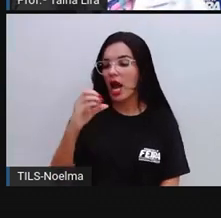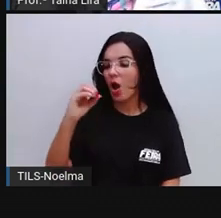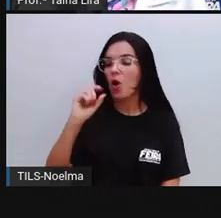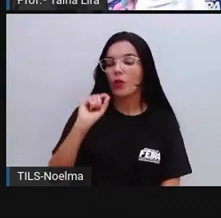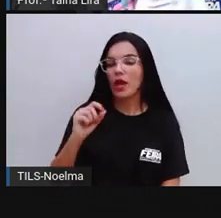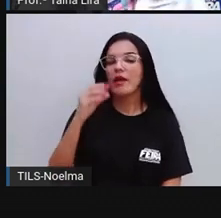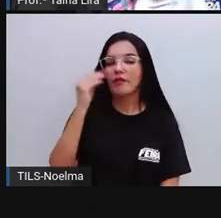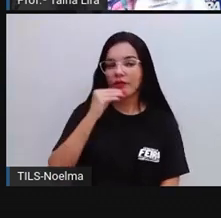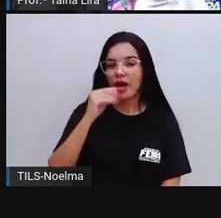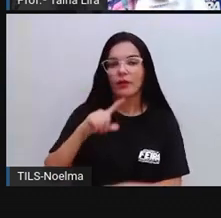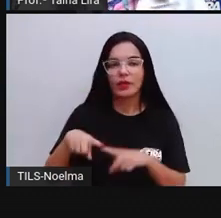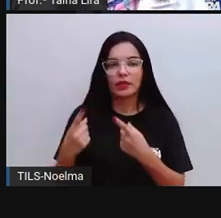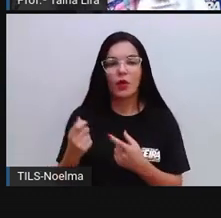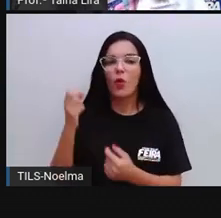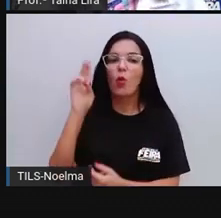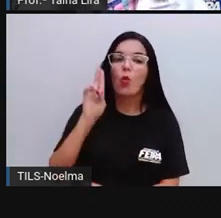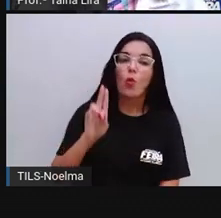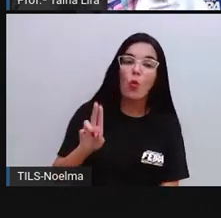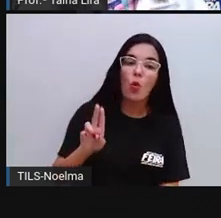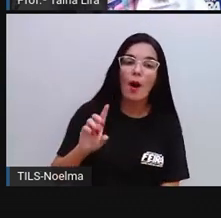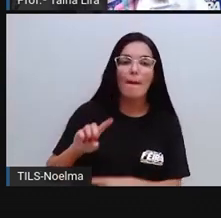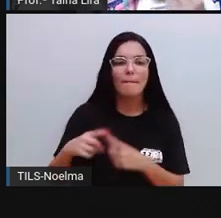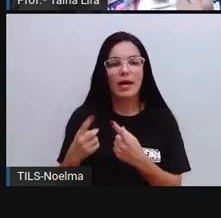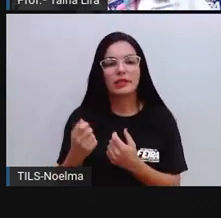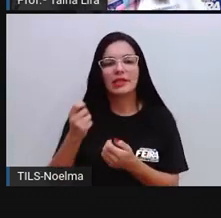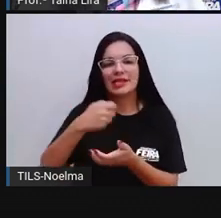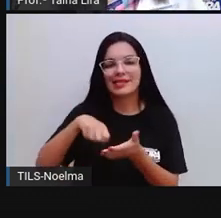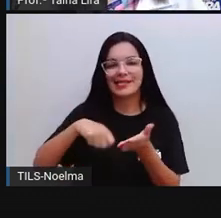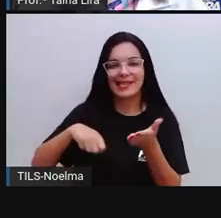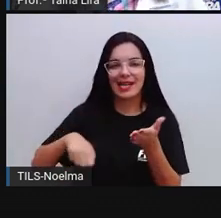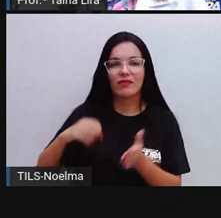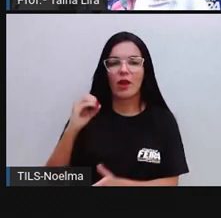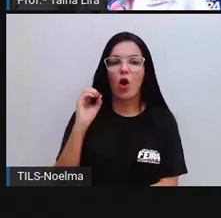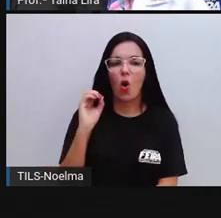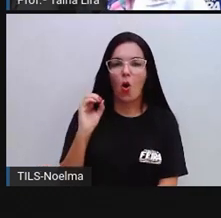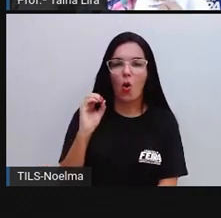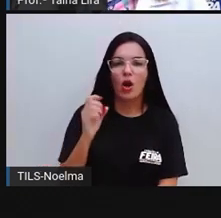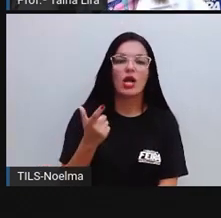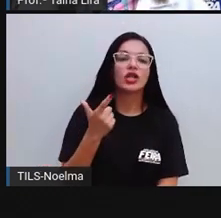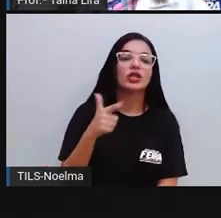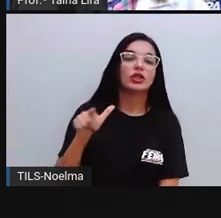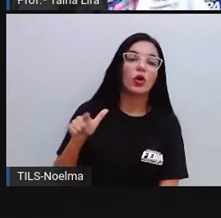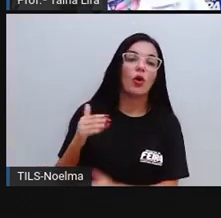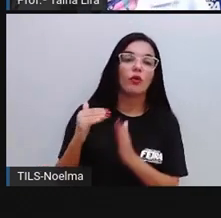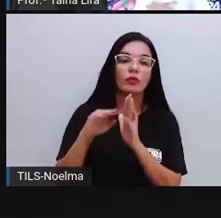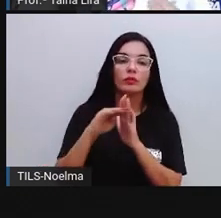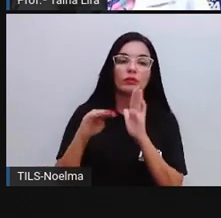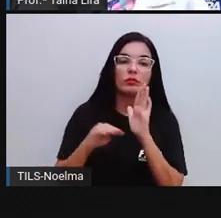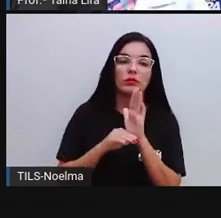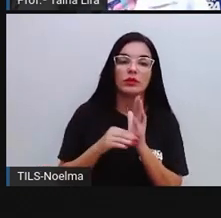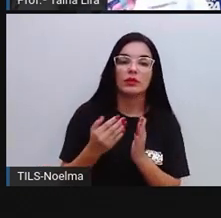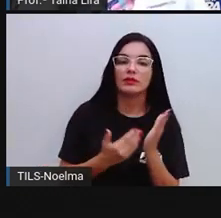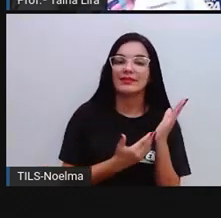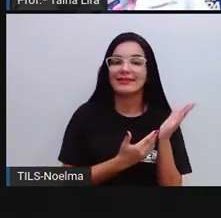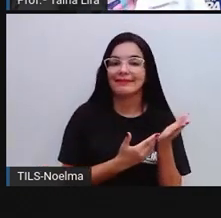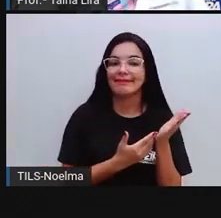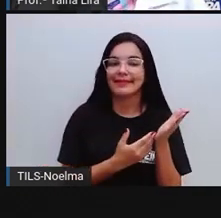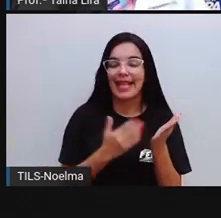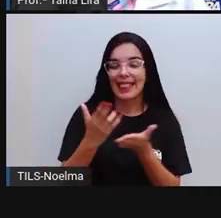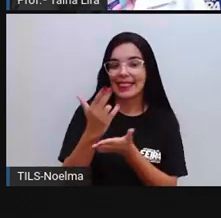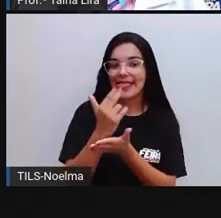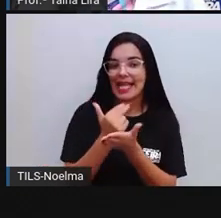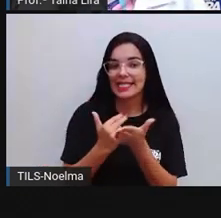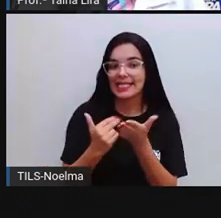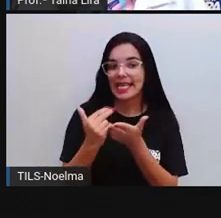Coloquei o O, tá? Outra palavra, desenho. Desenho. Desenho, a sílaba mais